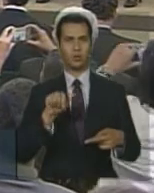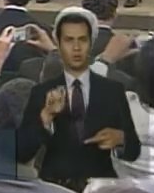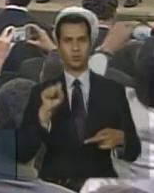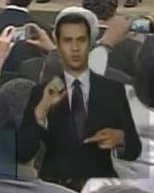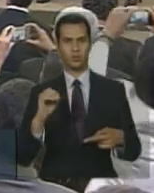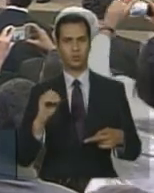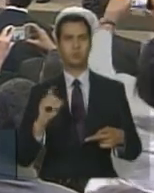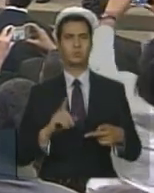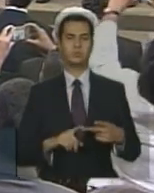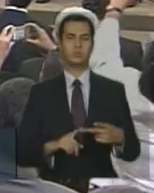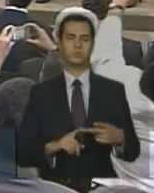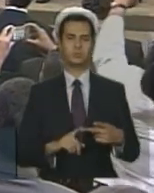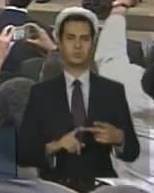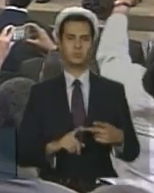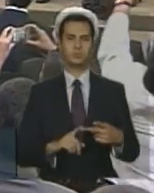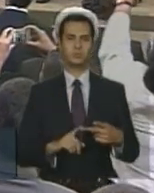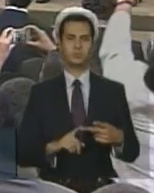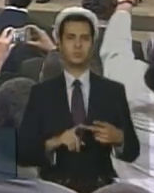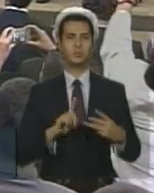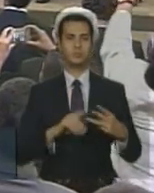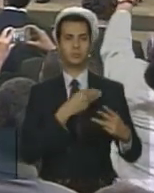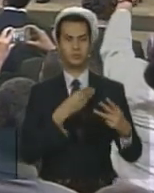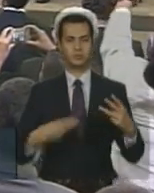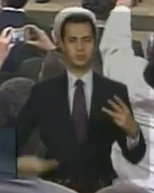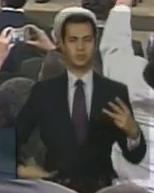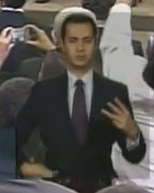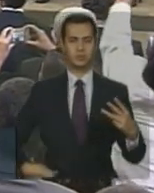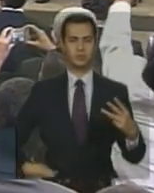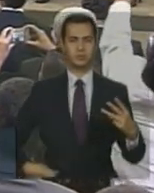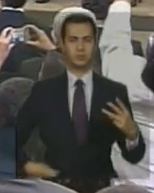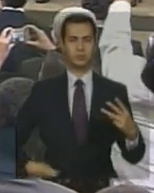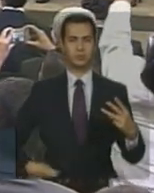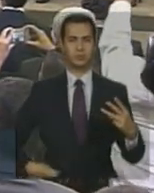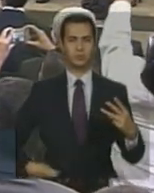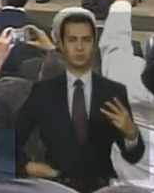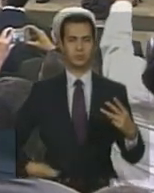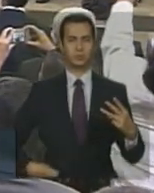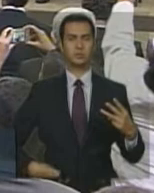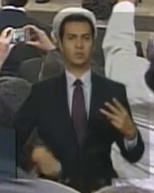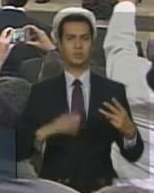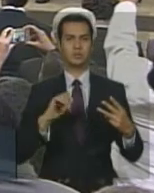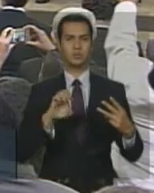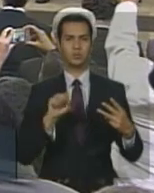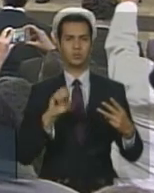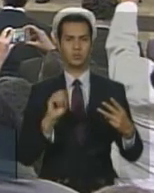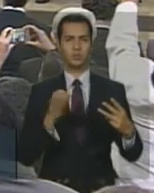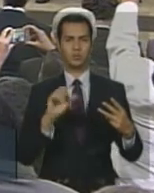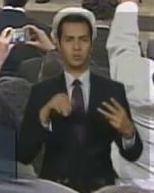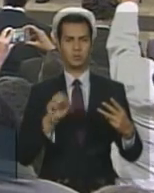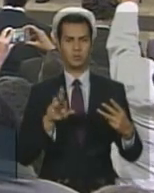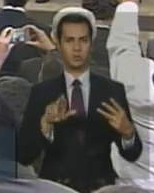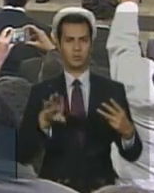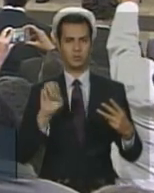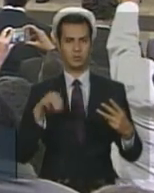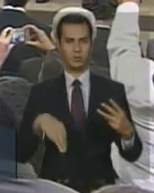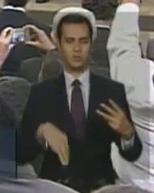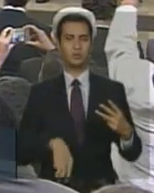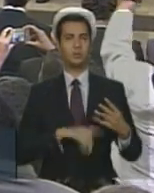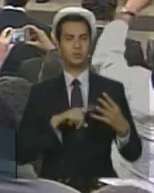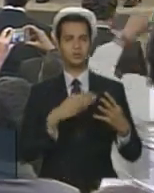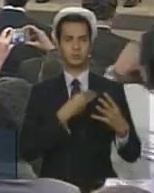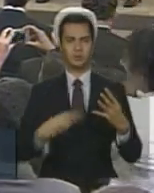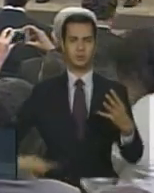Justiça o ministro da Defesa embaixador Celso Amorim a